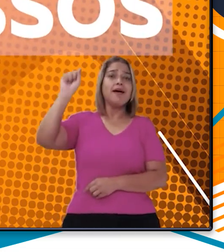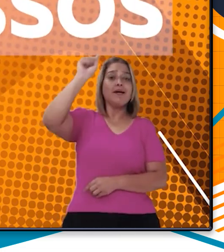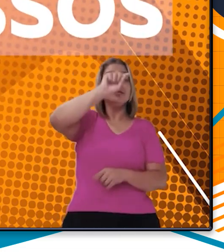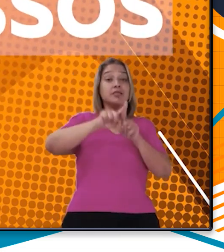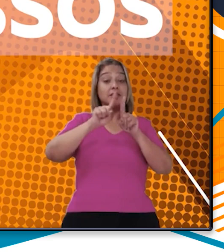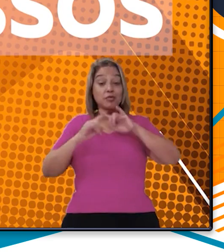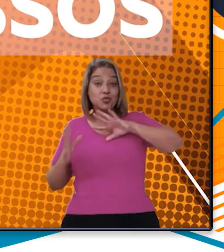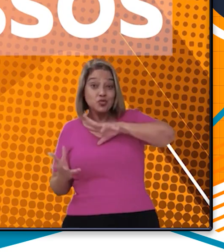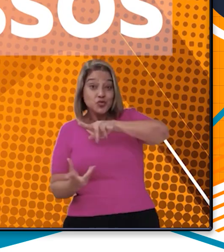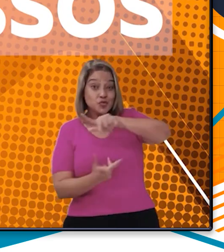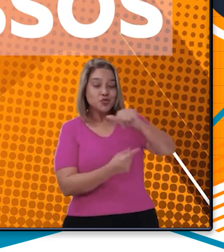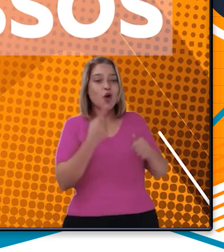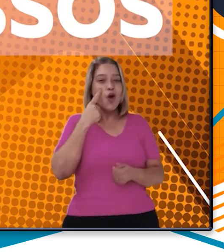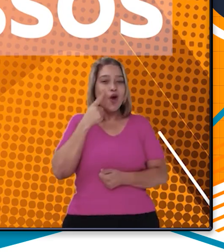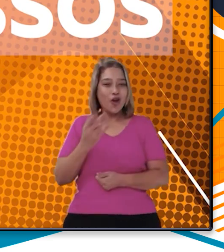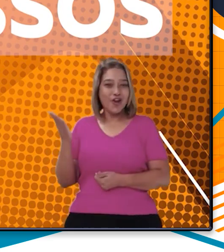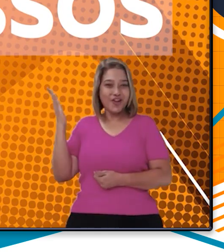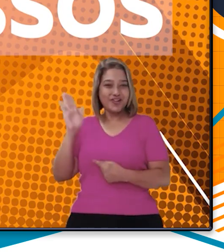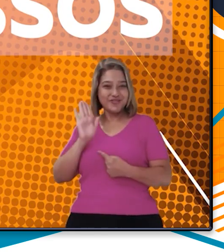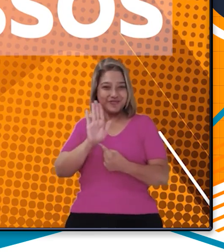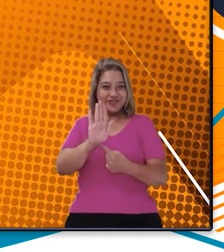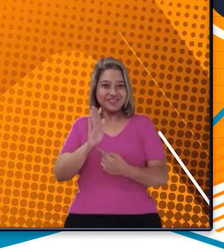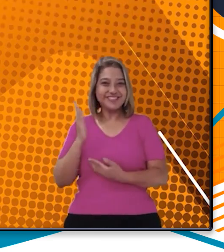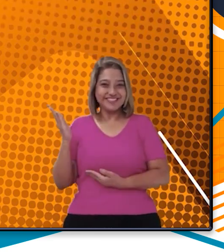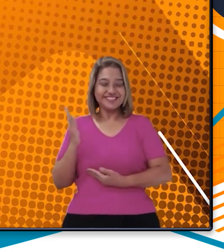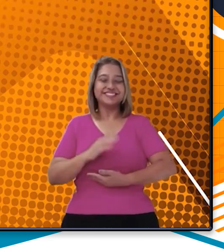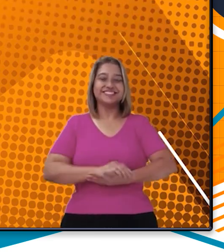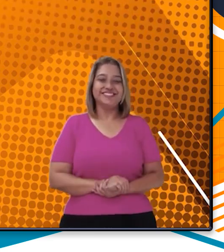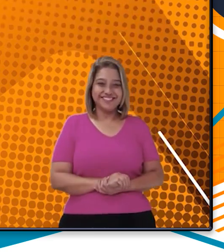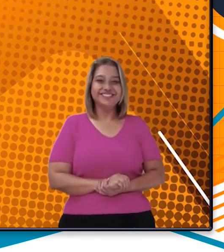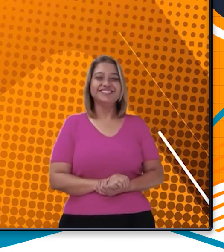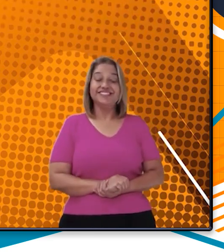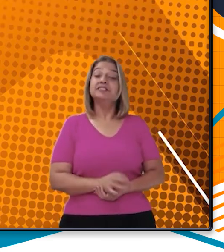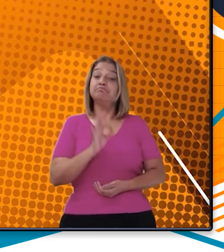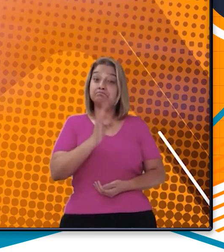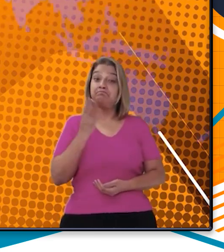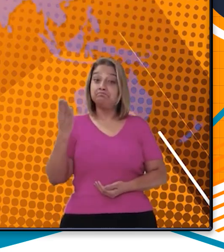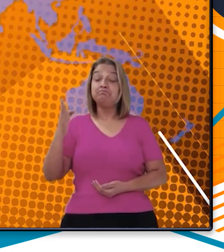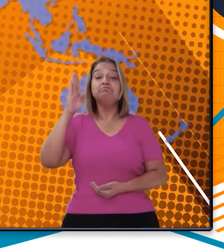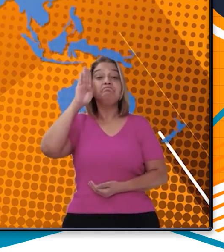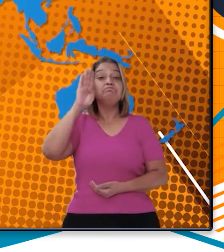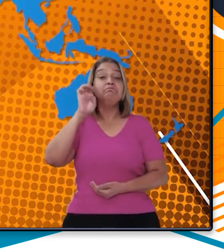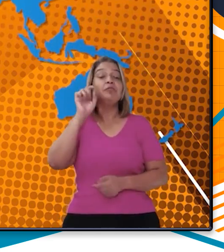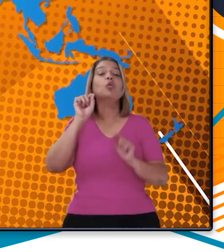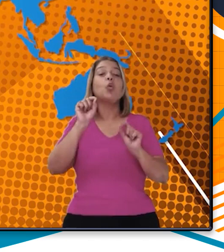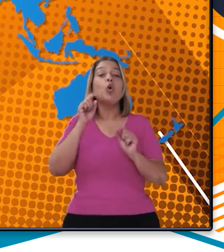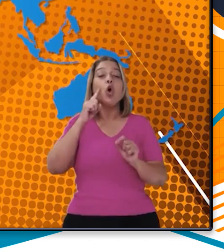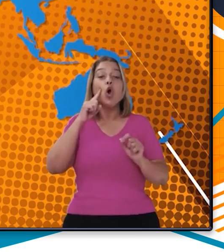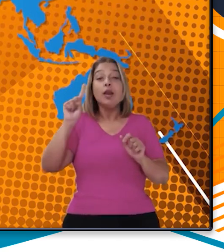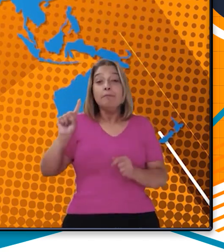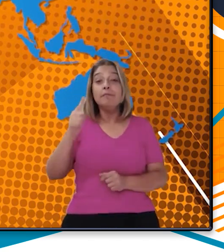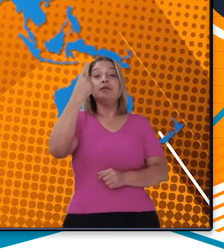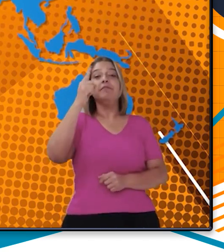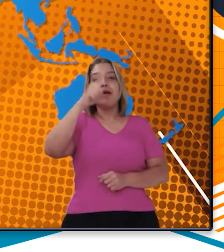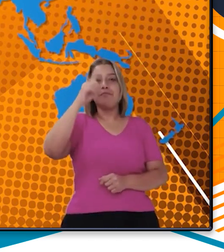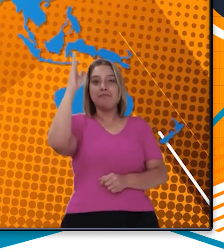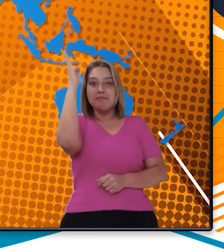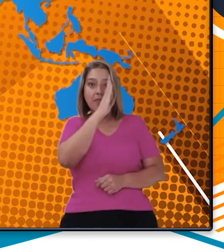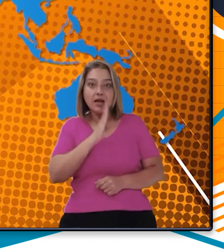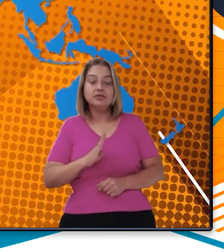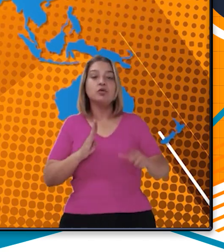mundo. Confere aí o top 10 de acessos. Então, Beto, são eles. Em primeiro lugar, Brasil,